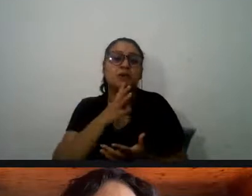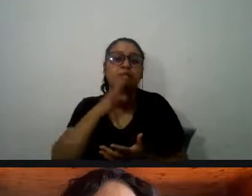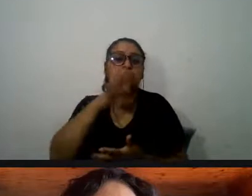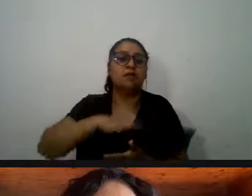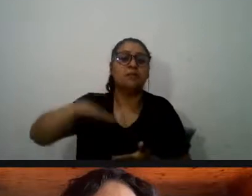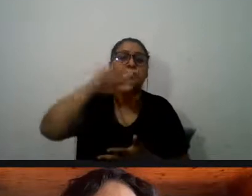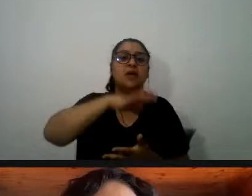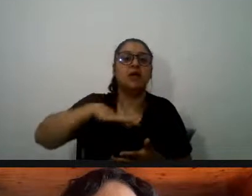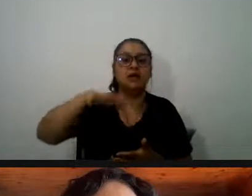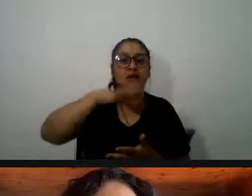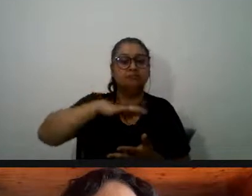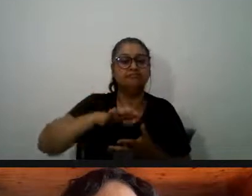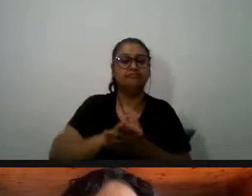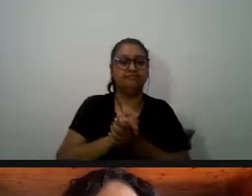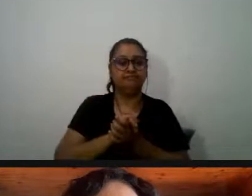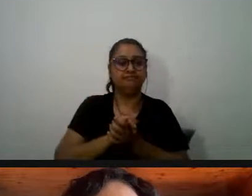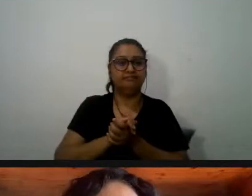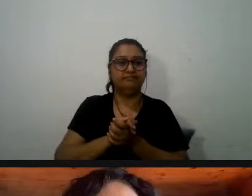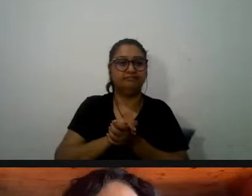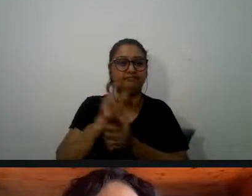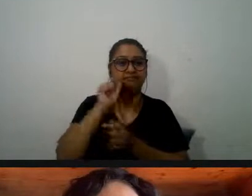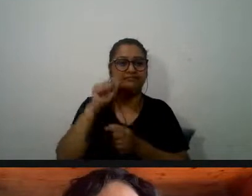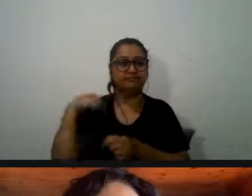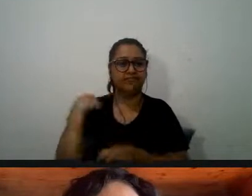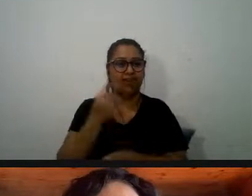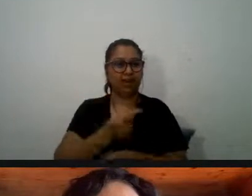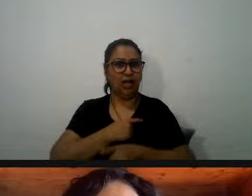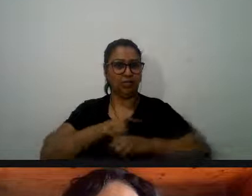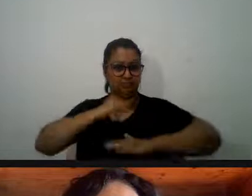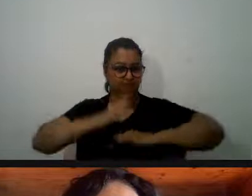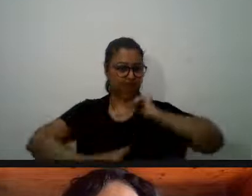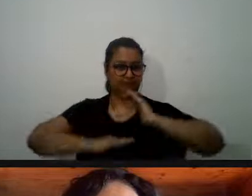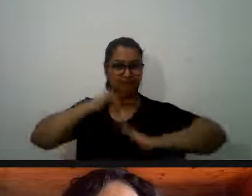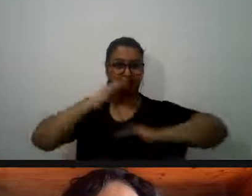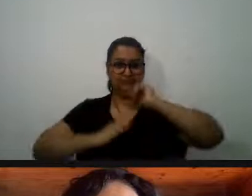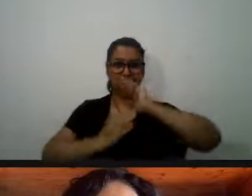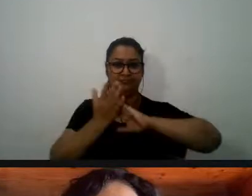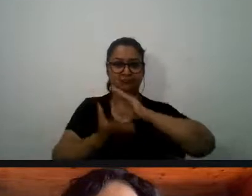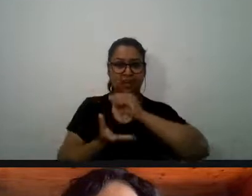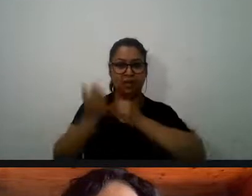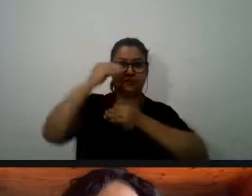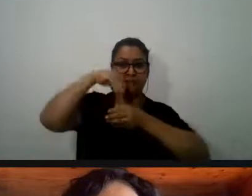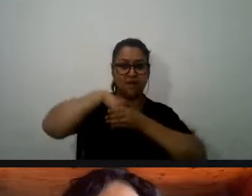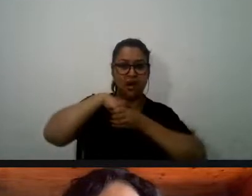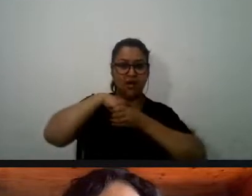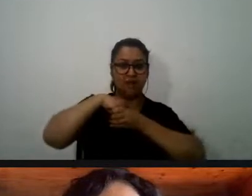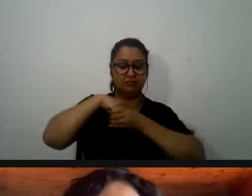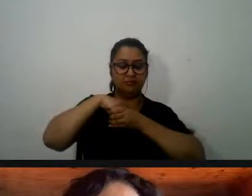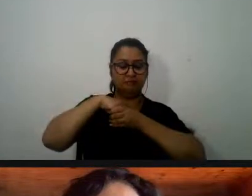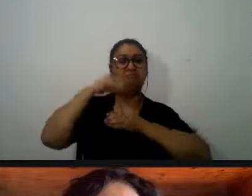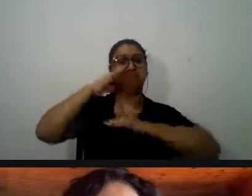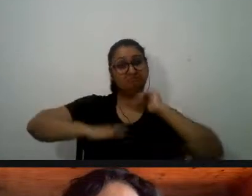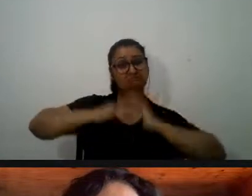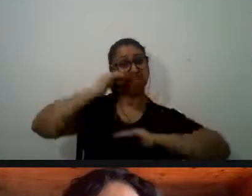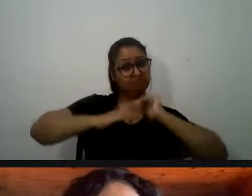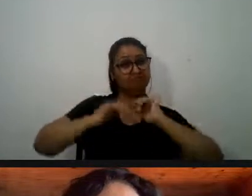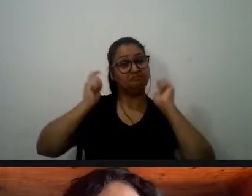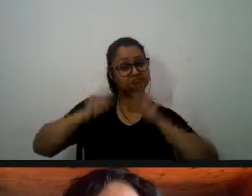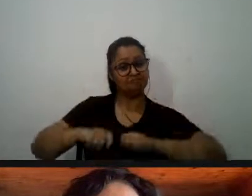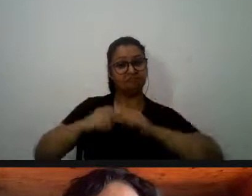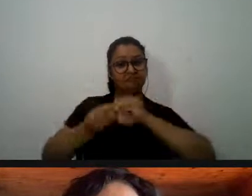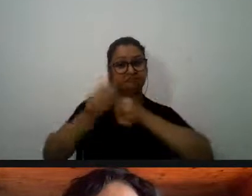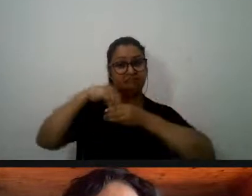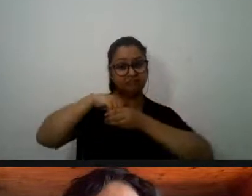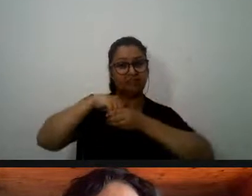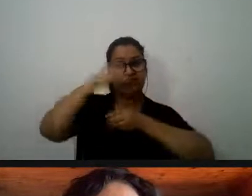com o conhecimento que vamos construindo e que vamos construindo à medida que somos capazes de passar outras